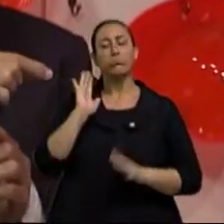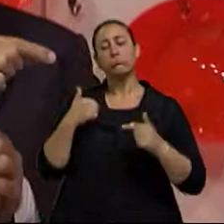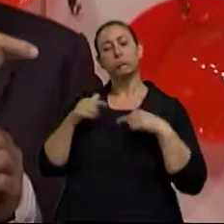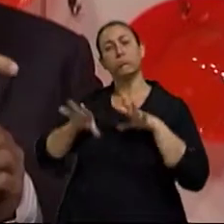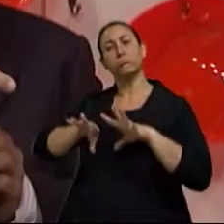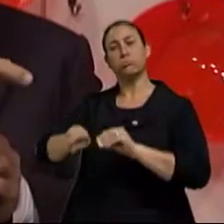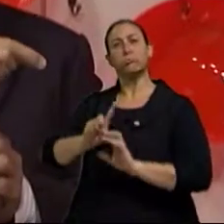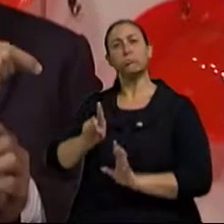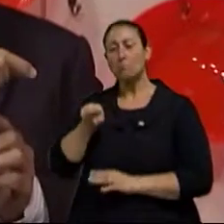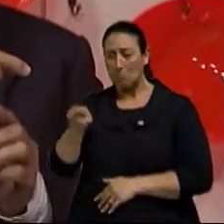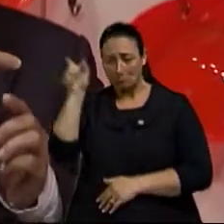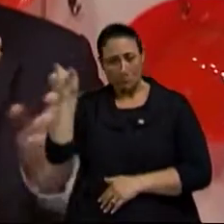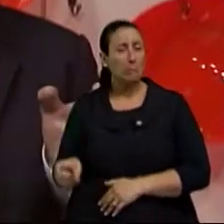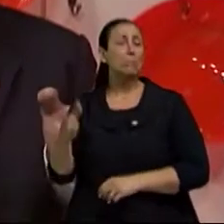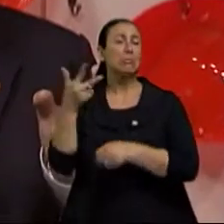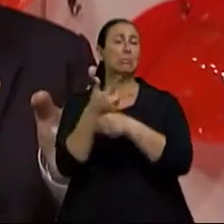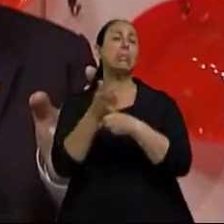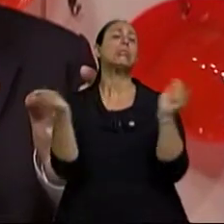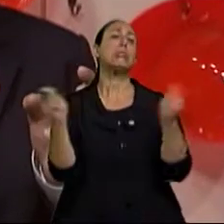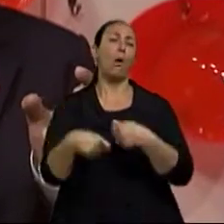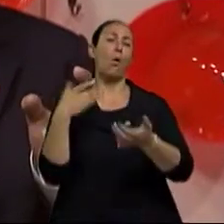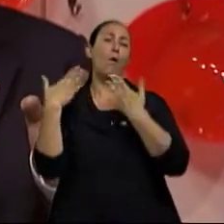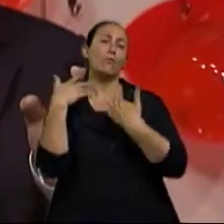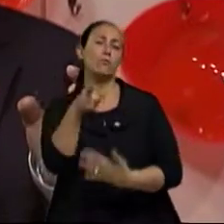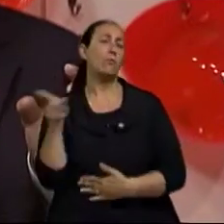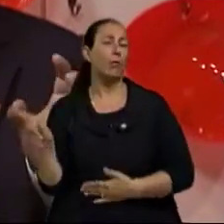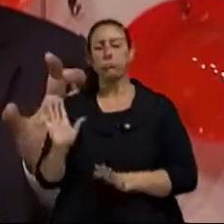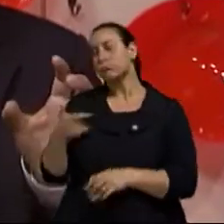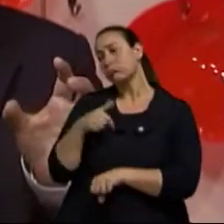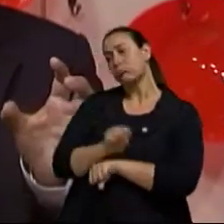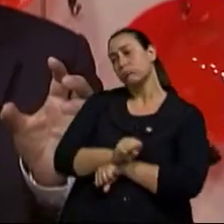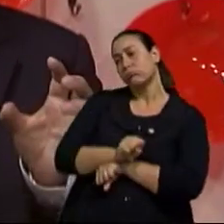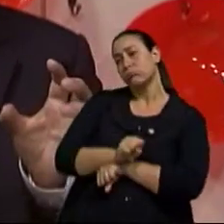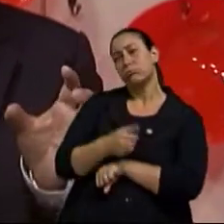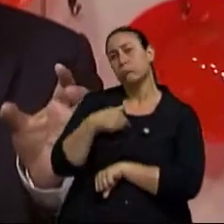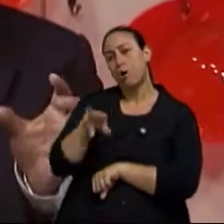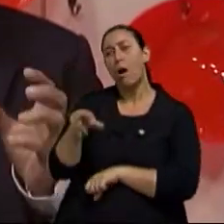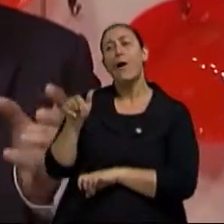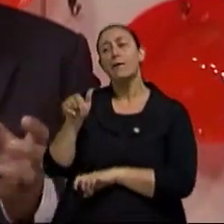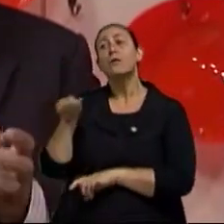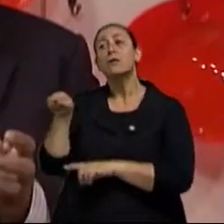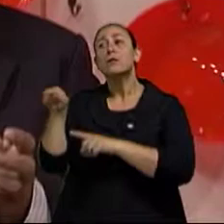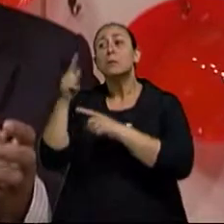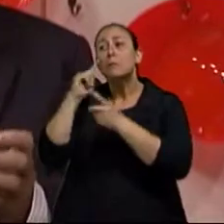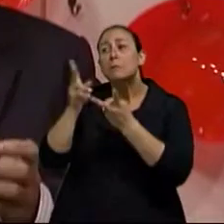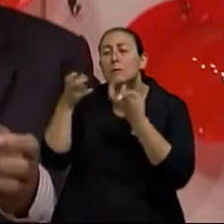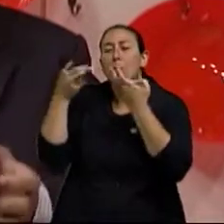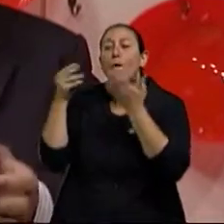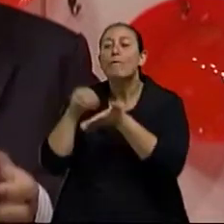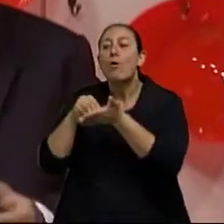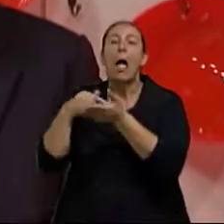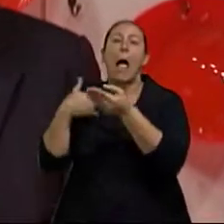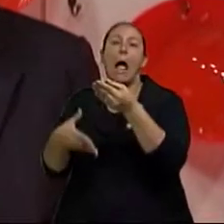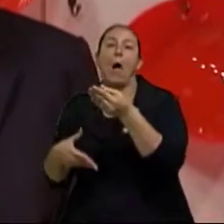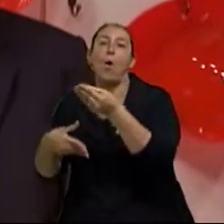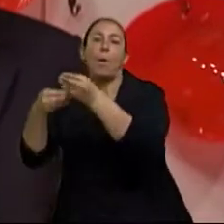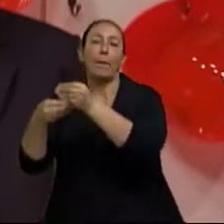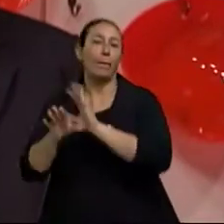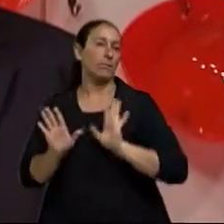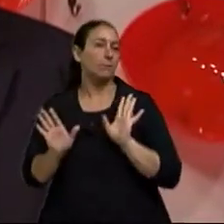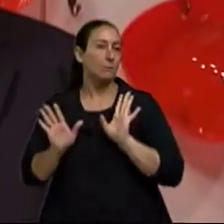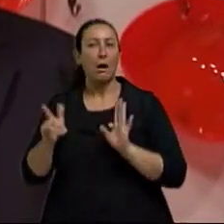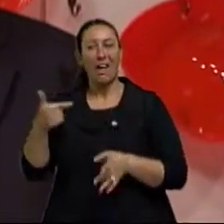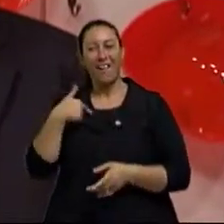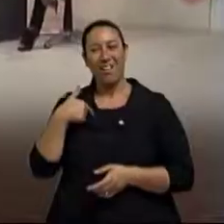né? O cuidador, ele é um mero, digamos, uma terceira pessoa nessa relação, mas porém, uma terceira pessoa